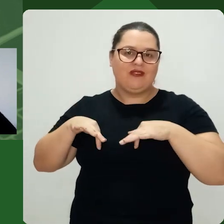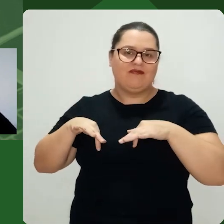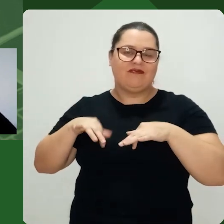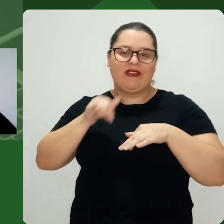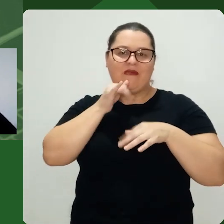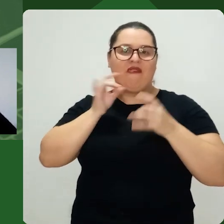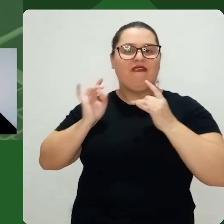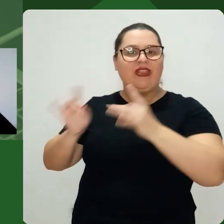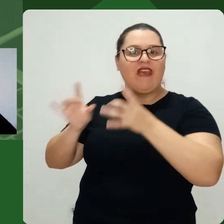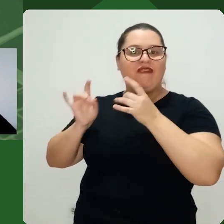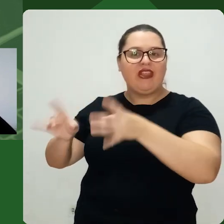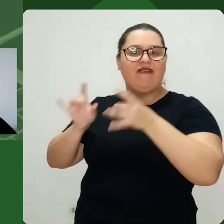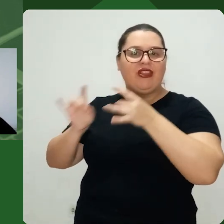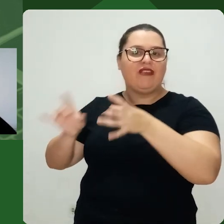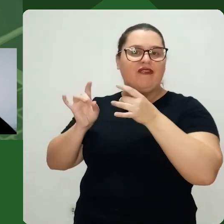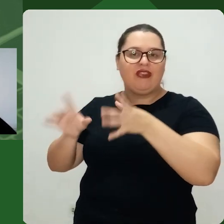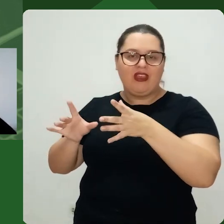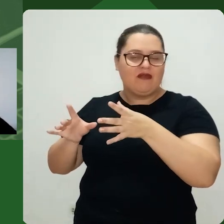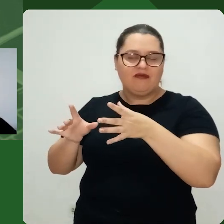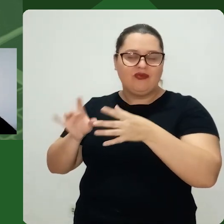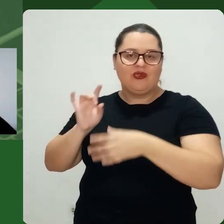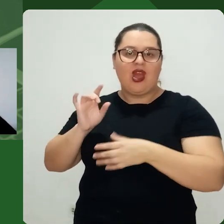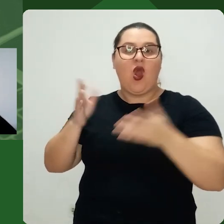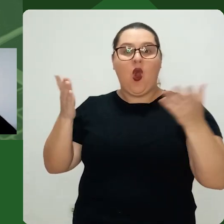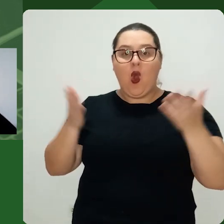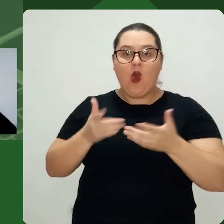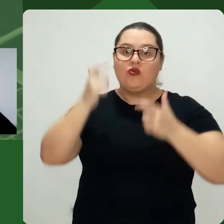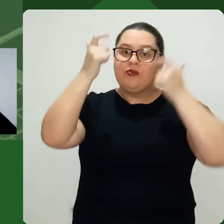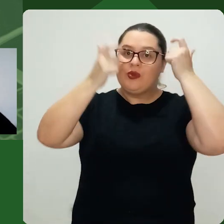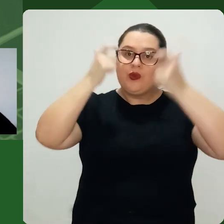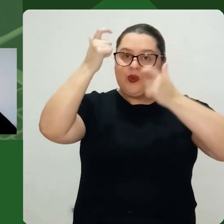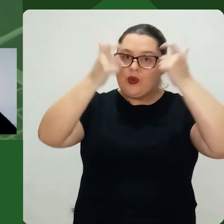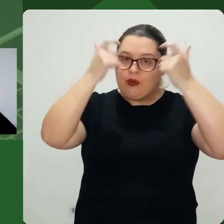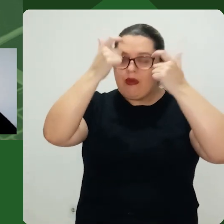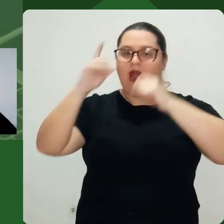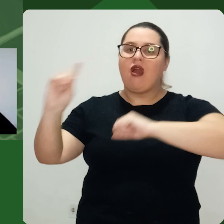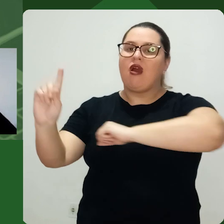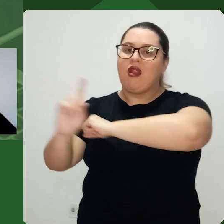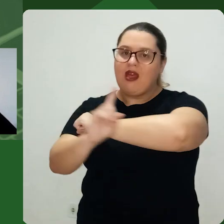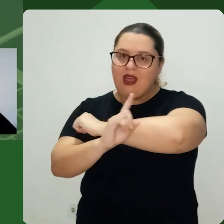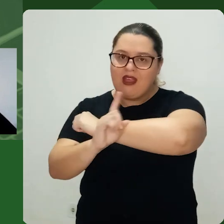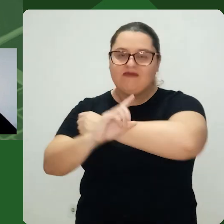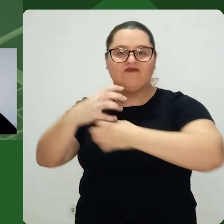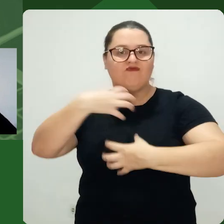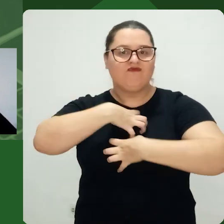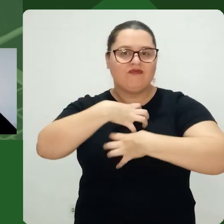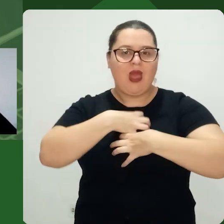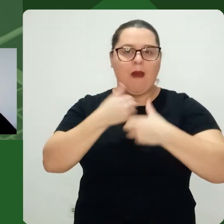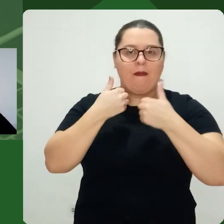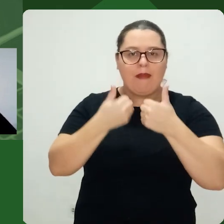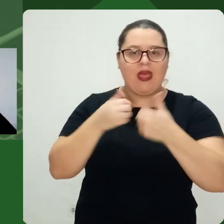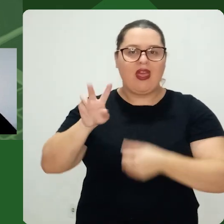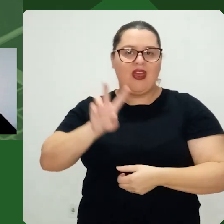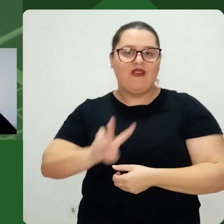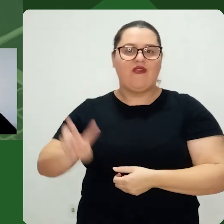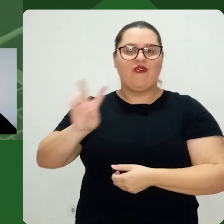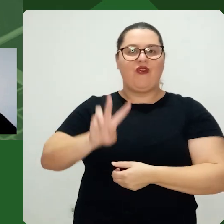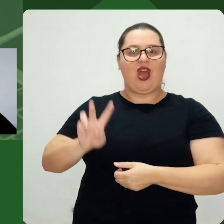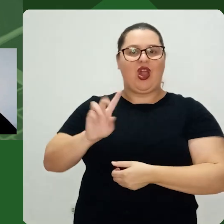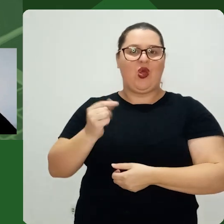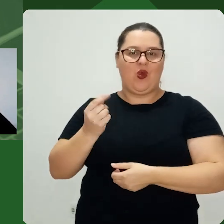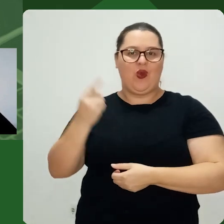fazer vender, eu preciso vender, vender, vender E eu vou me preocupar cada vez mais com o meu cliente, com o valor